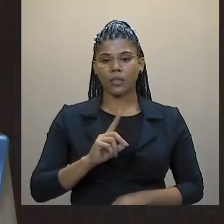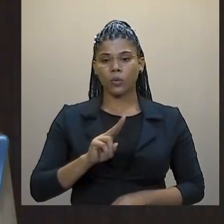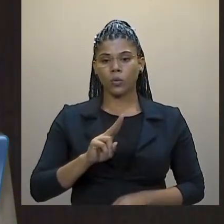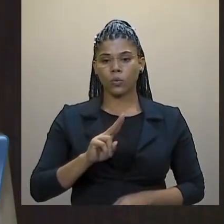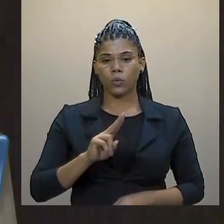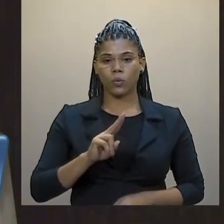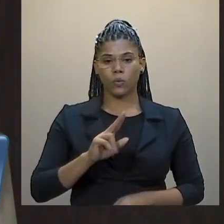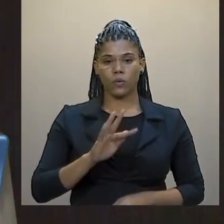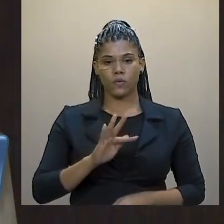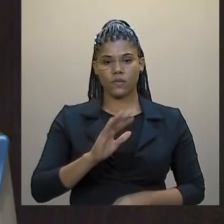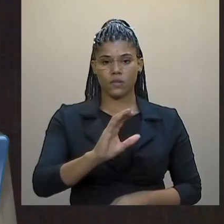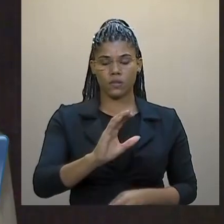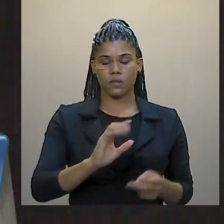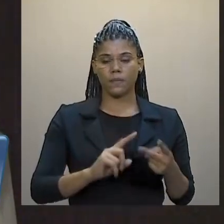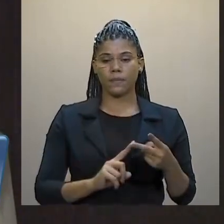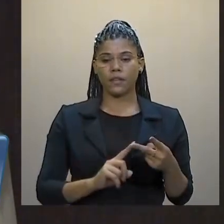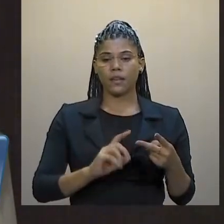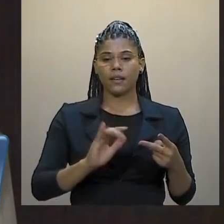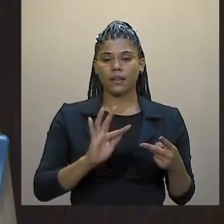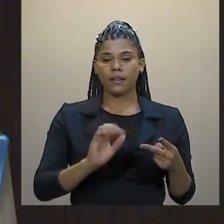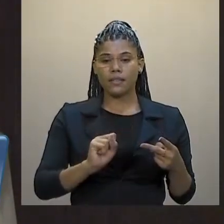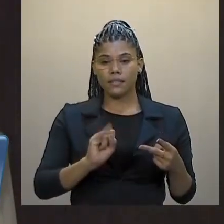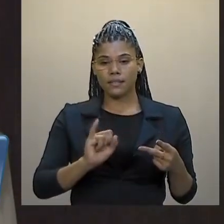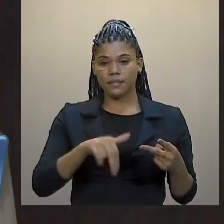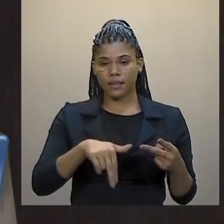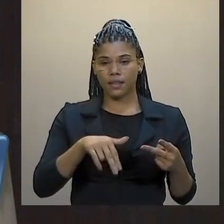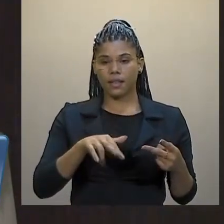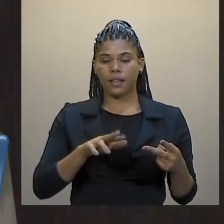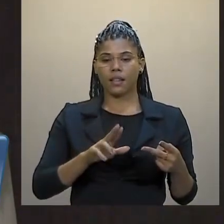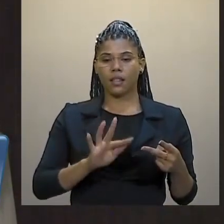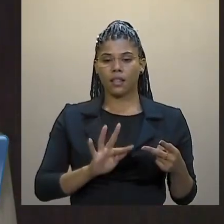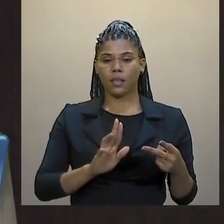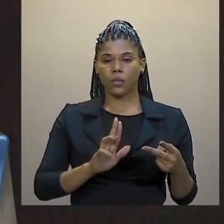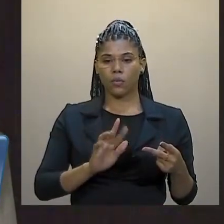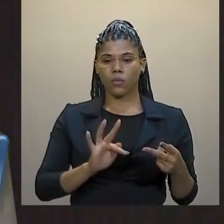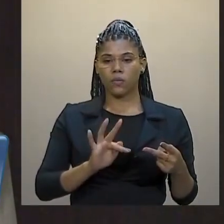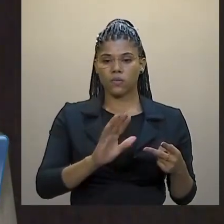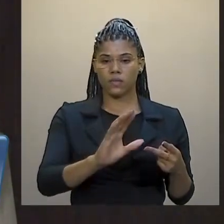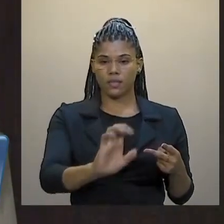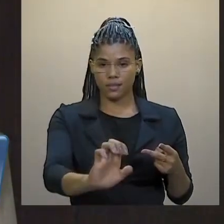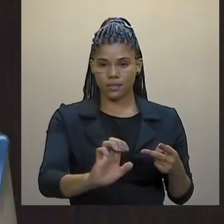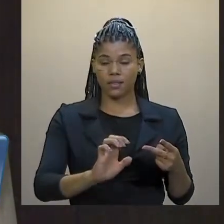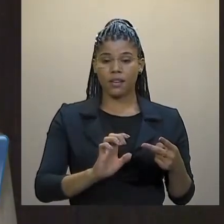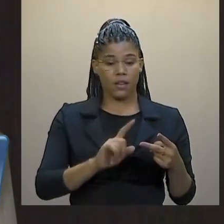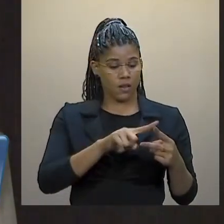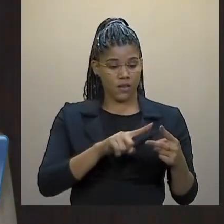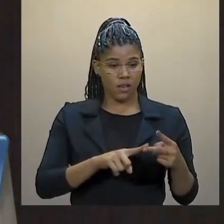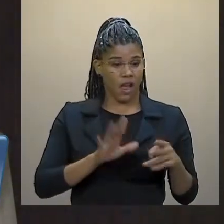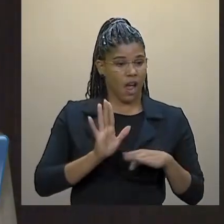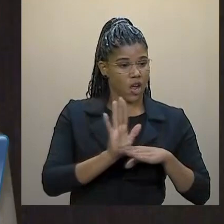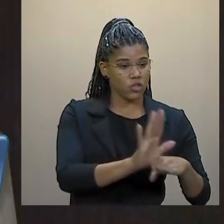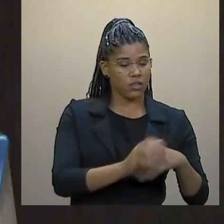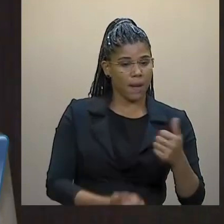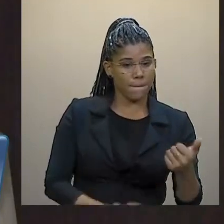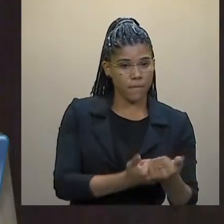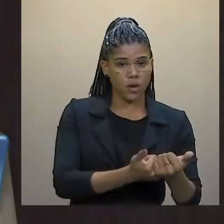das juventudes, do antes, ou seja, toda essa solidariedade que vocês receberam,